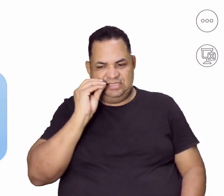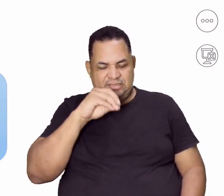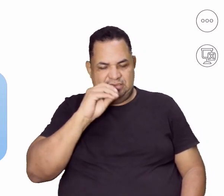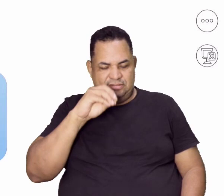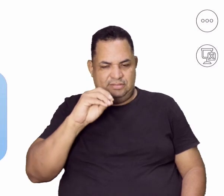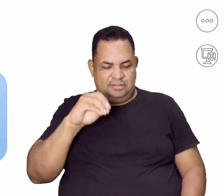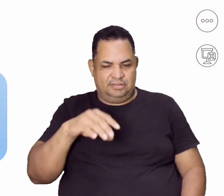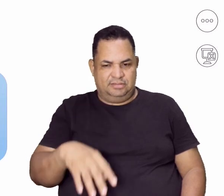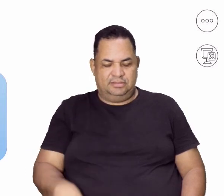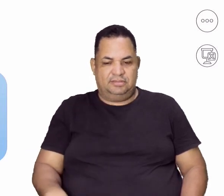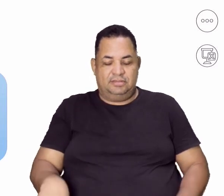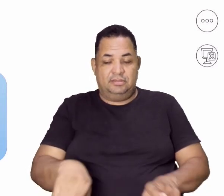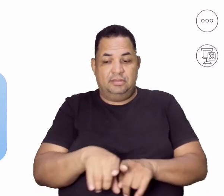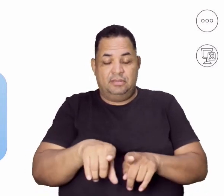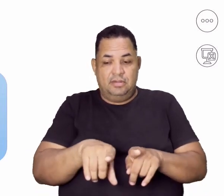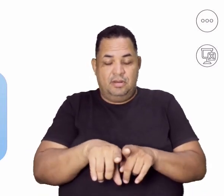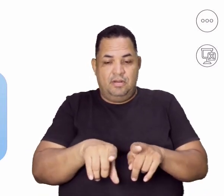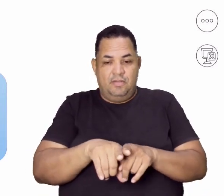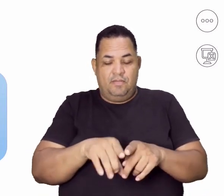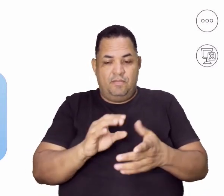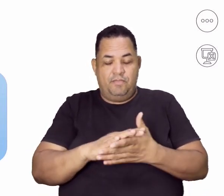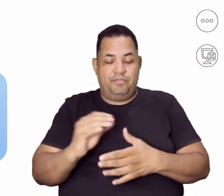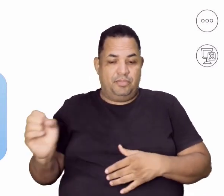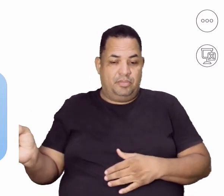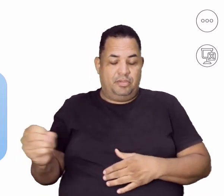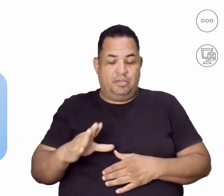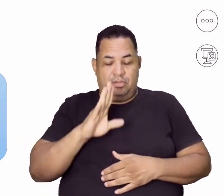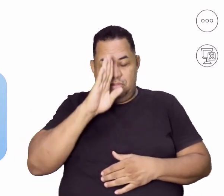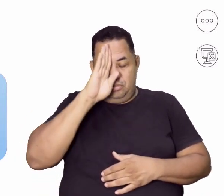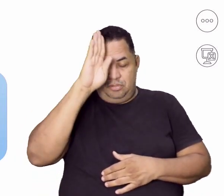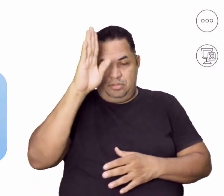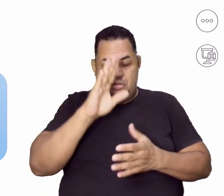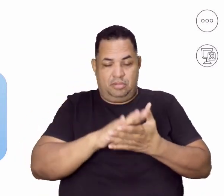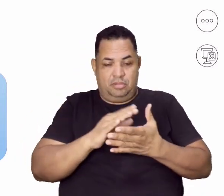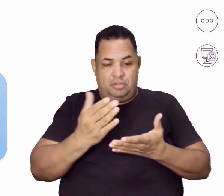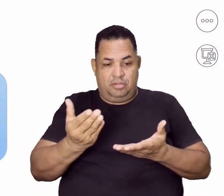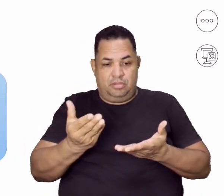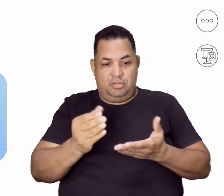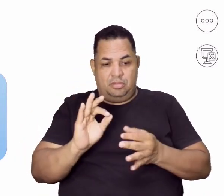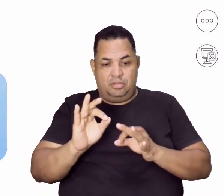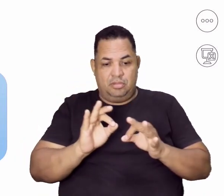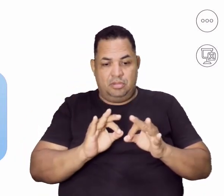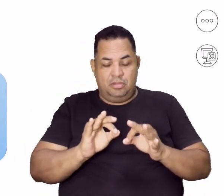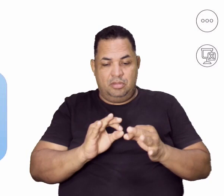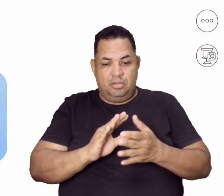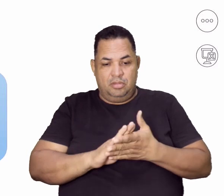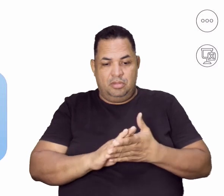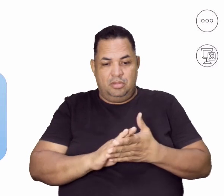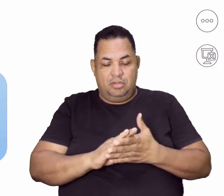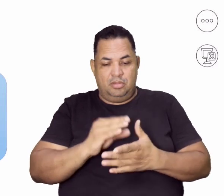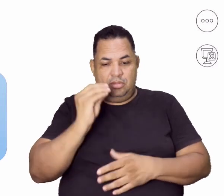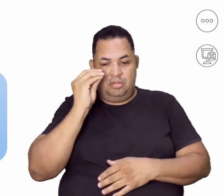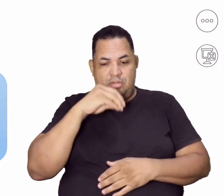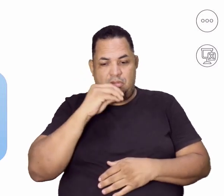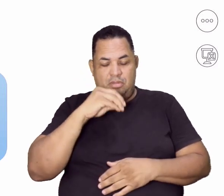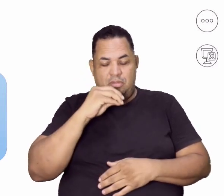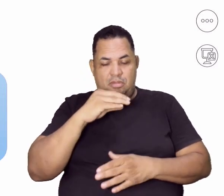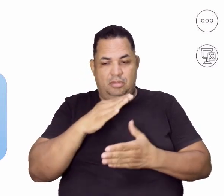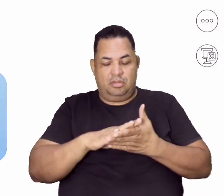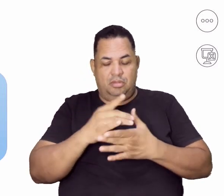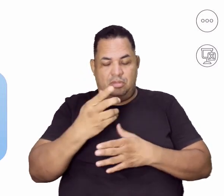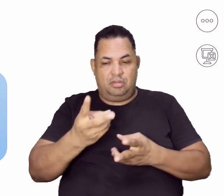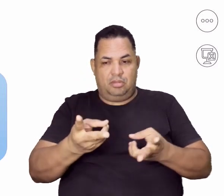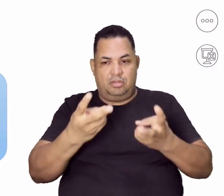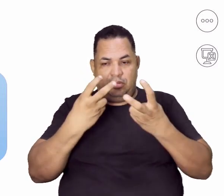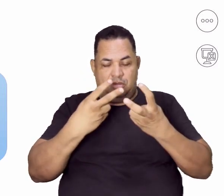tá? E nas adolescentes, os principais sinais de anorexia são esse enfraquecimento, que a gente consegue